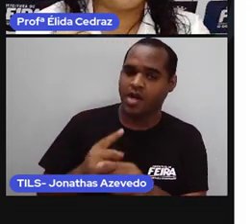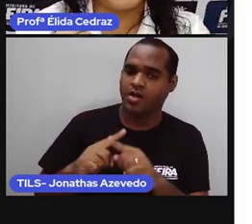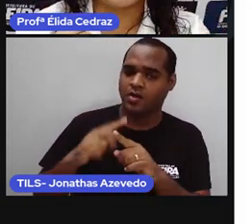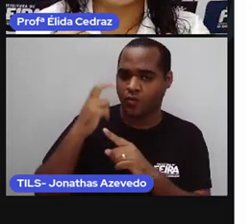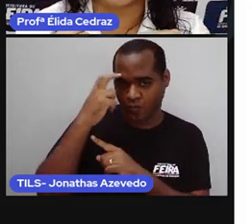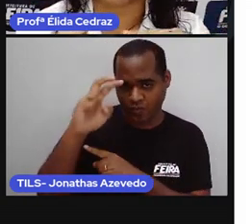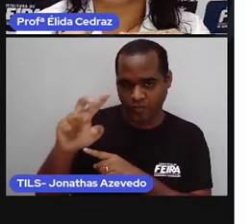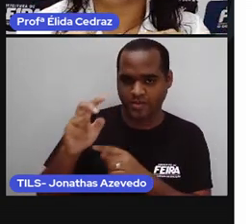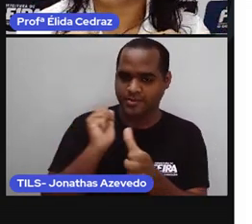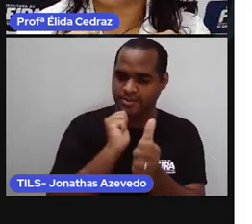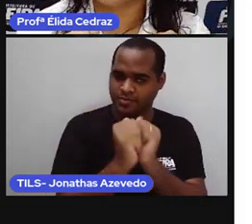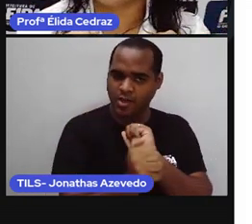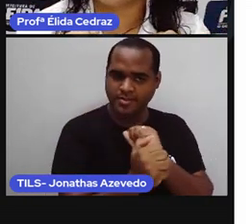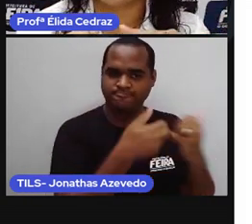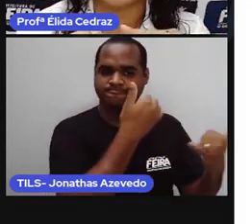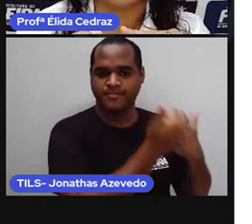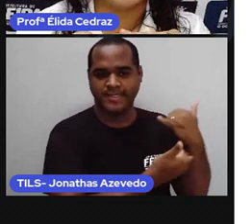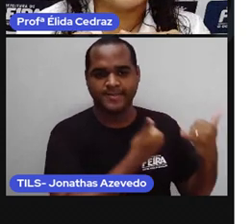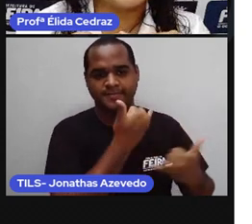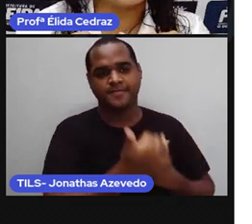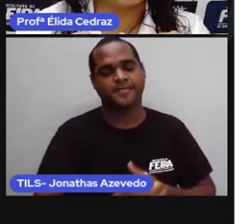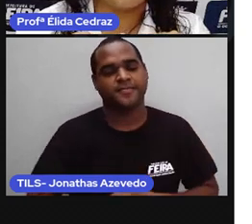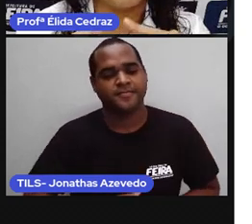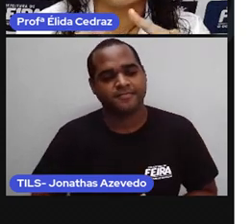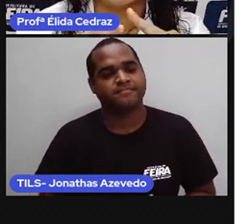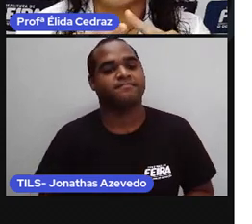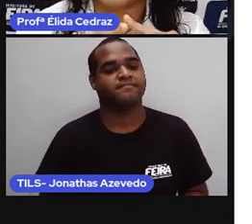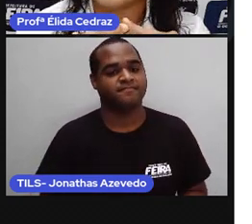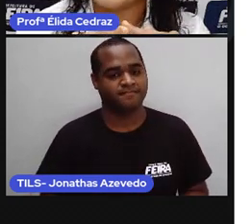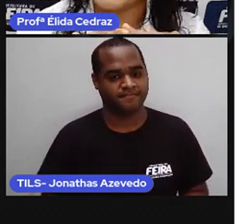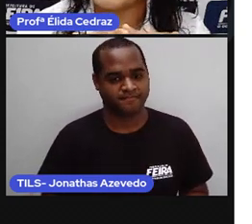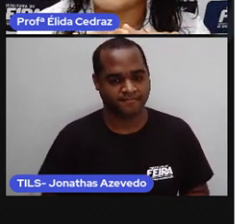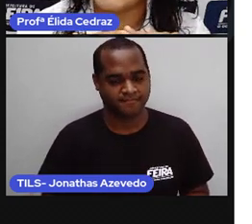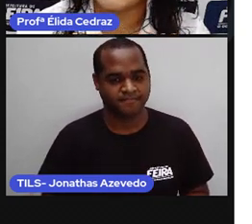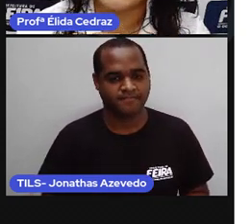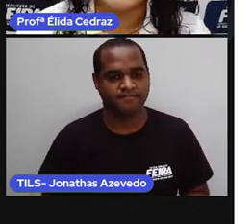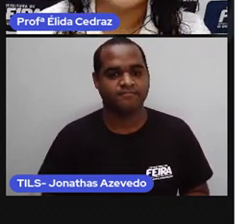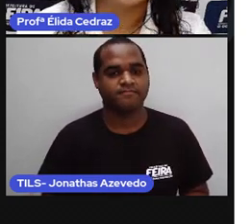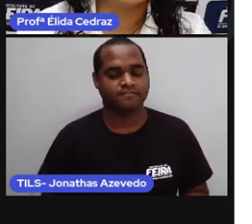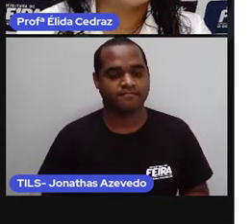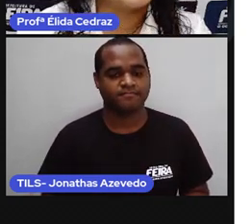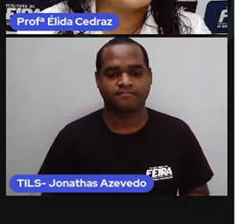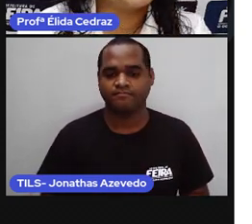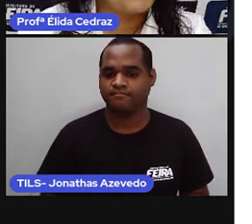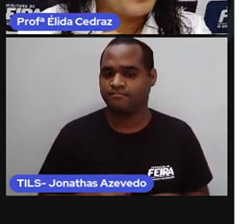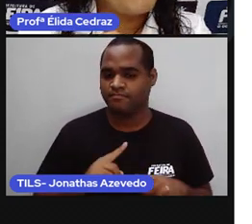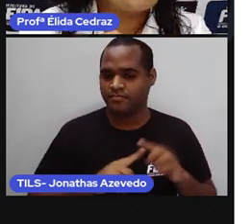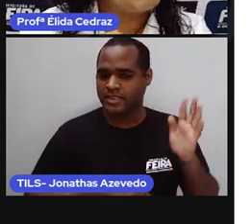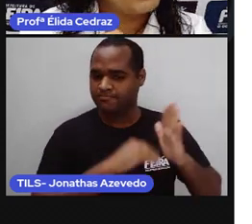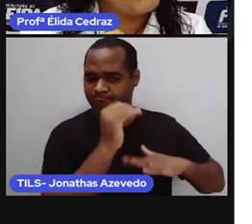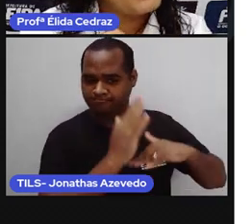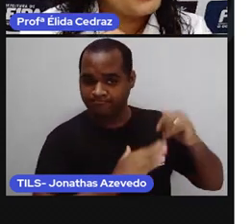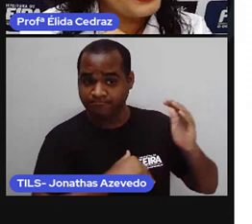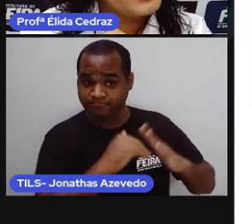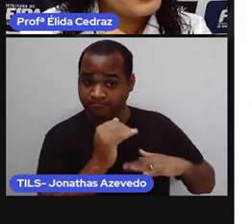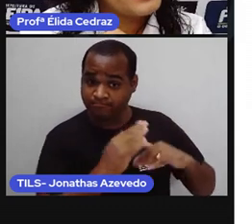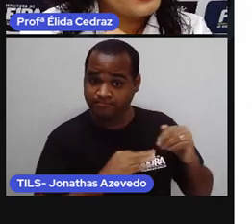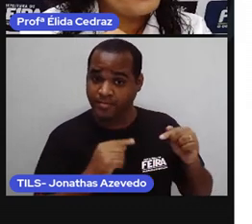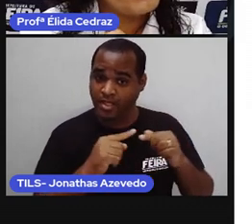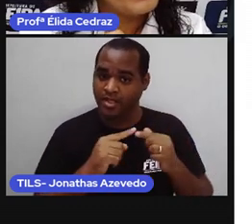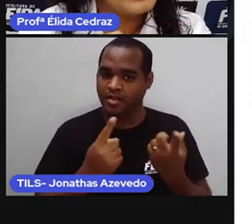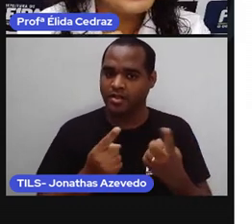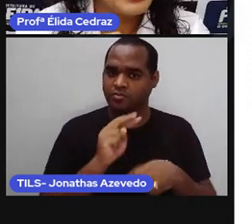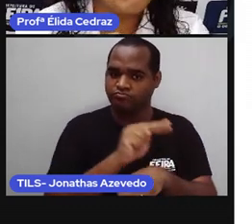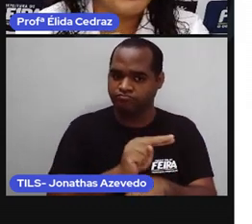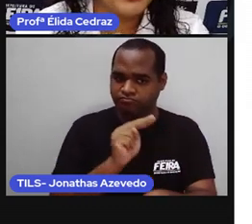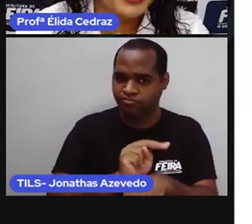educação, cultura, esporte, lazer, direito à profissionalização